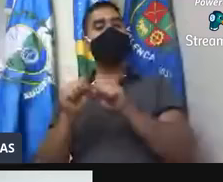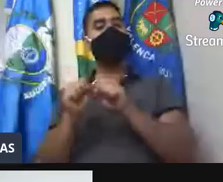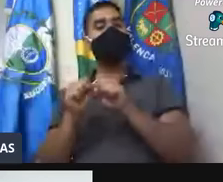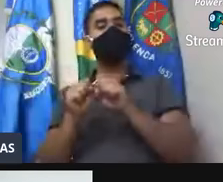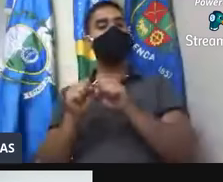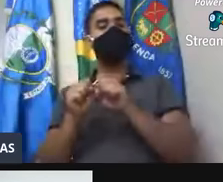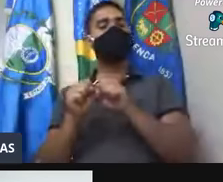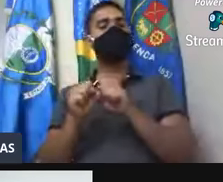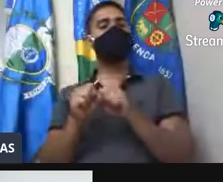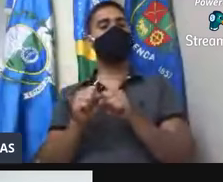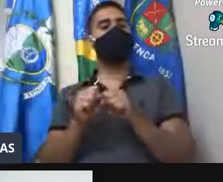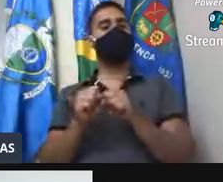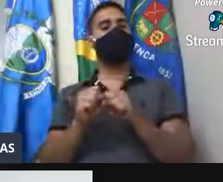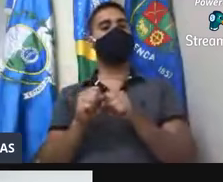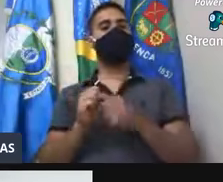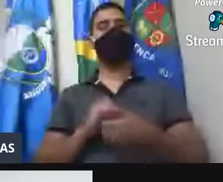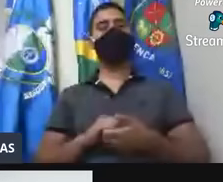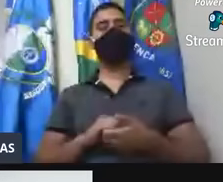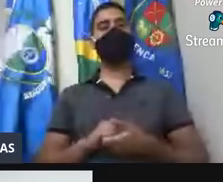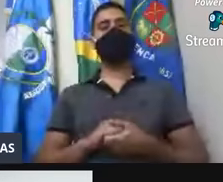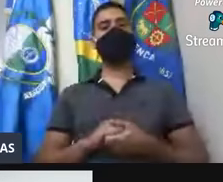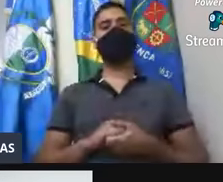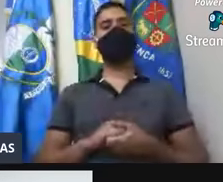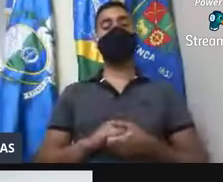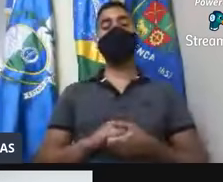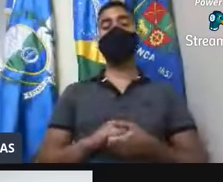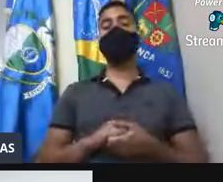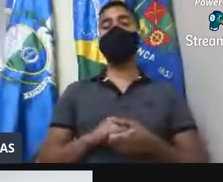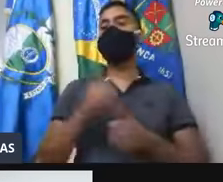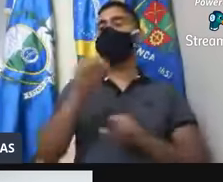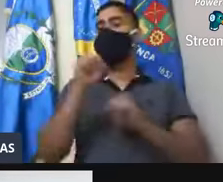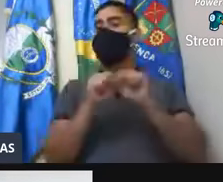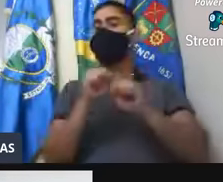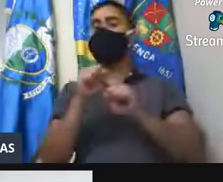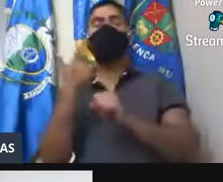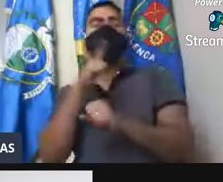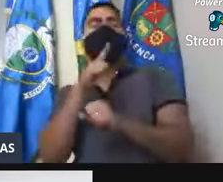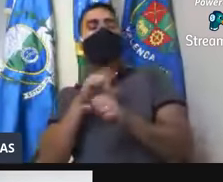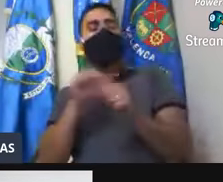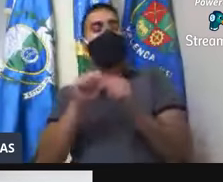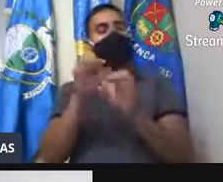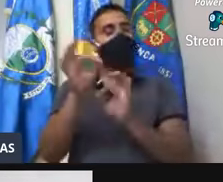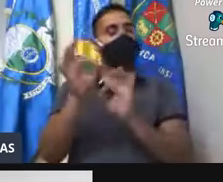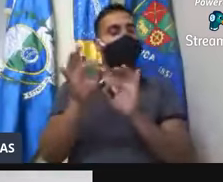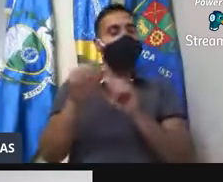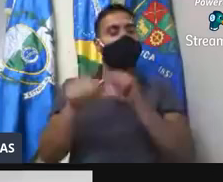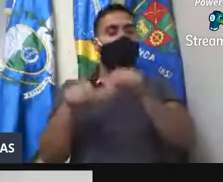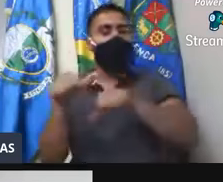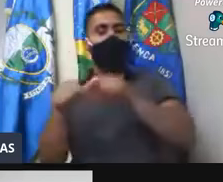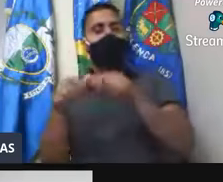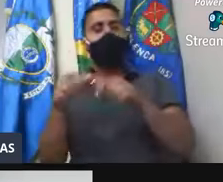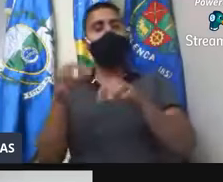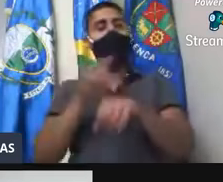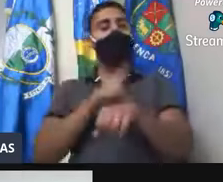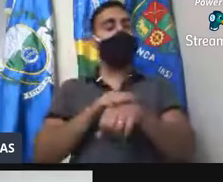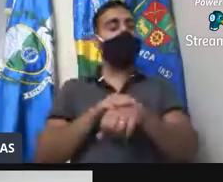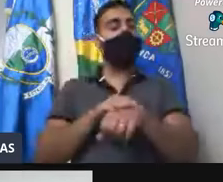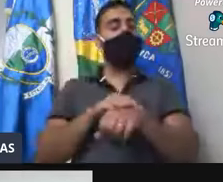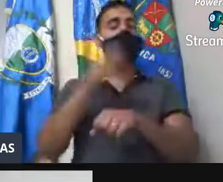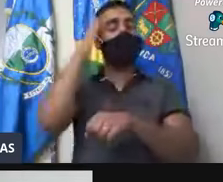de certa forma, né, a empresa flexibilizou uma mudança de horário. Então, vamos ver se a gente consegue